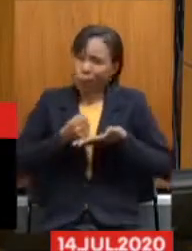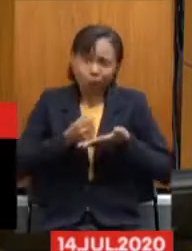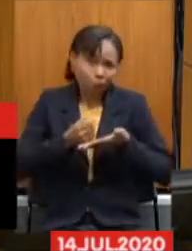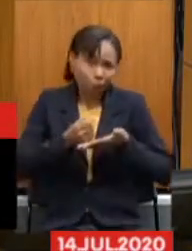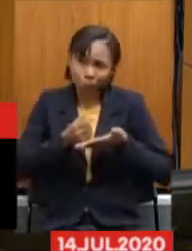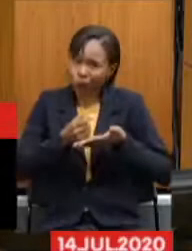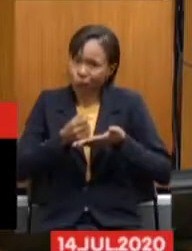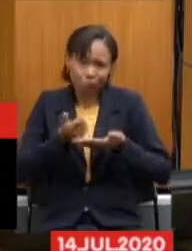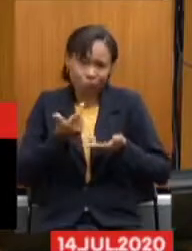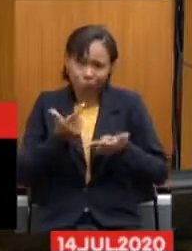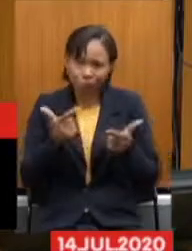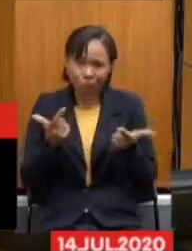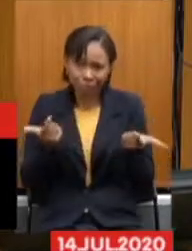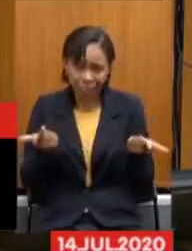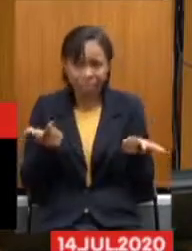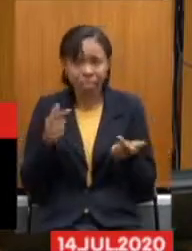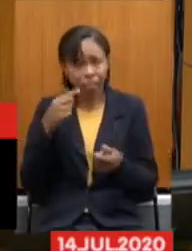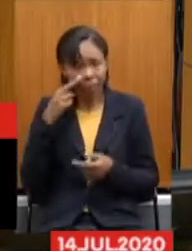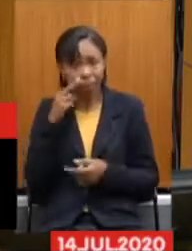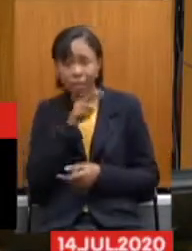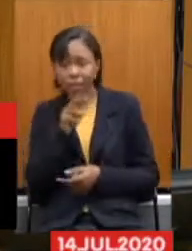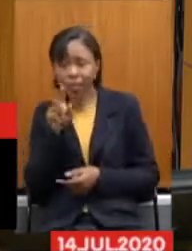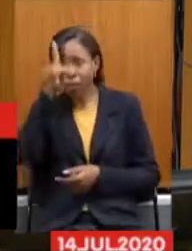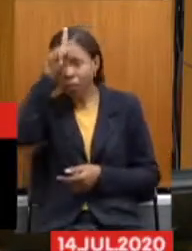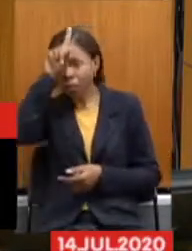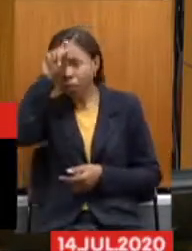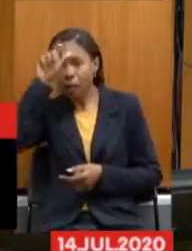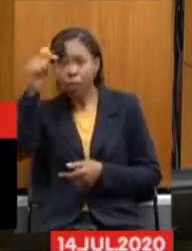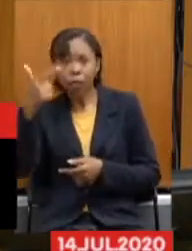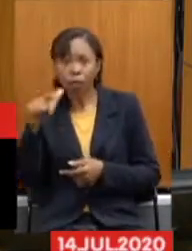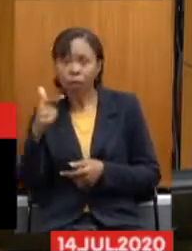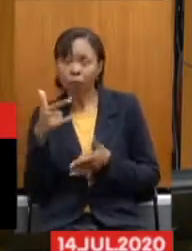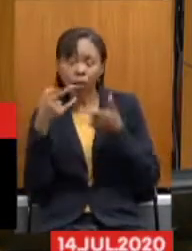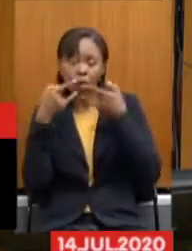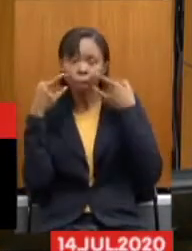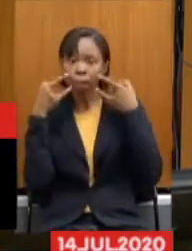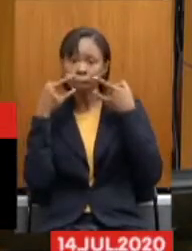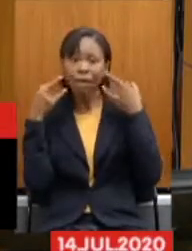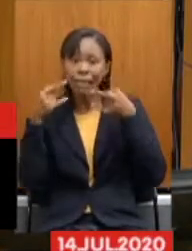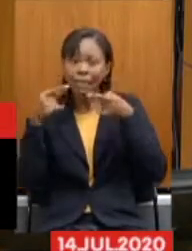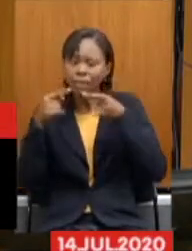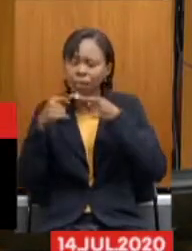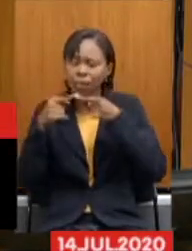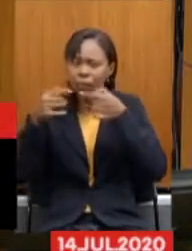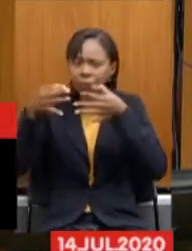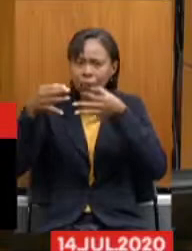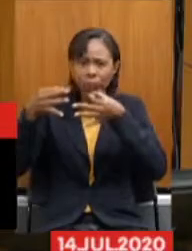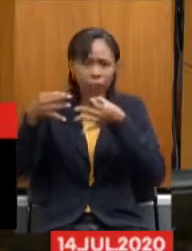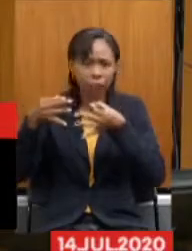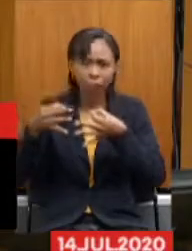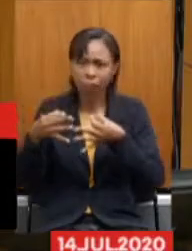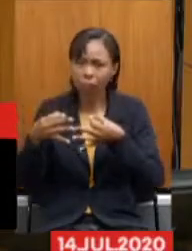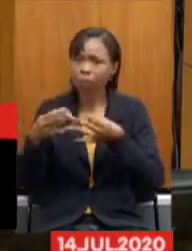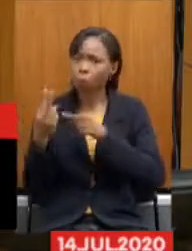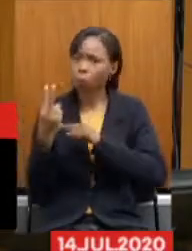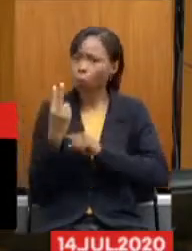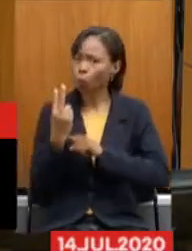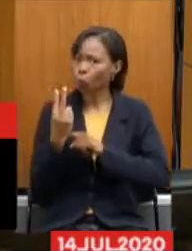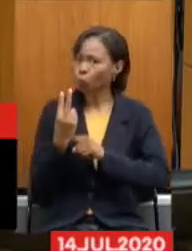enquanto nós estamos dentro dos hospitais trabalhando sem máscaras adequadas para poder nos prevenir,